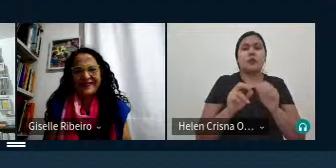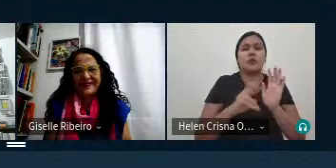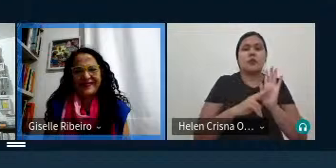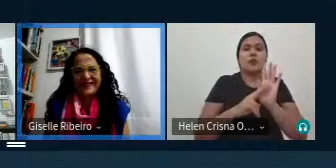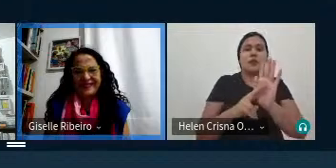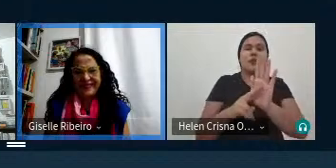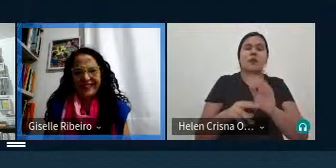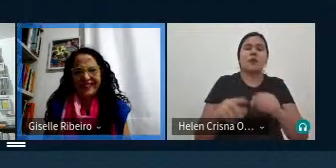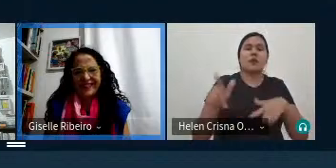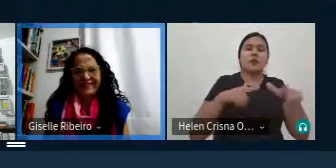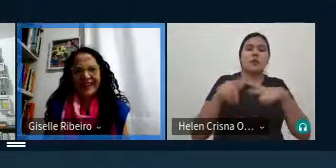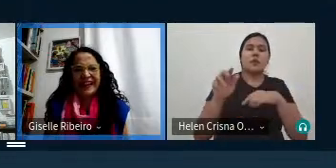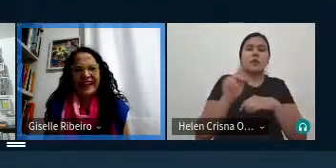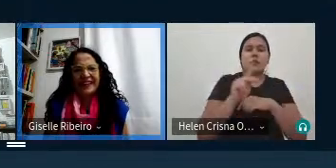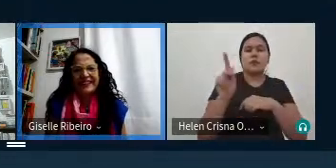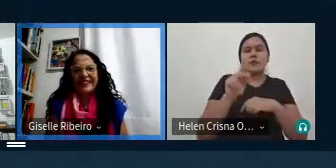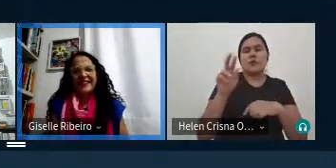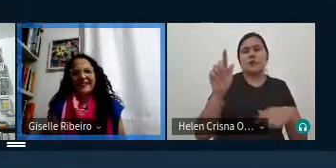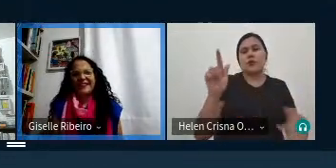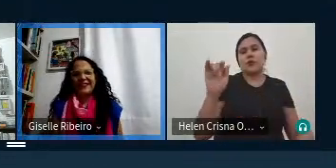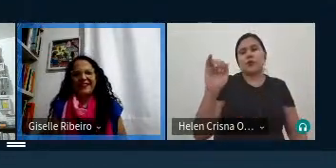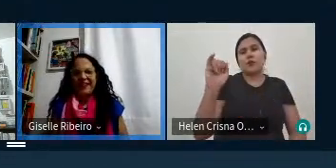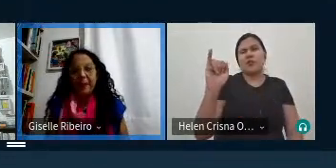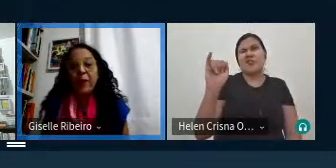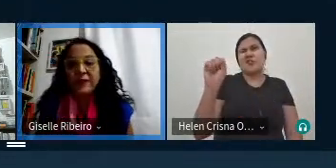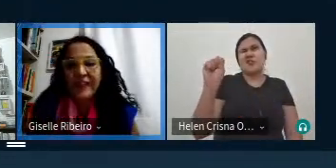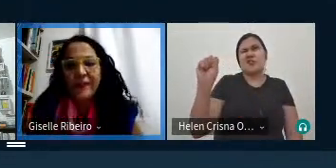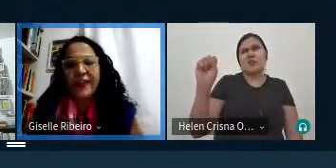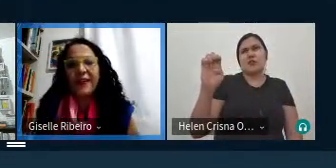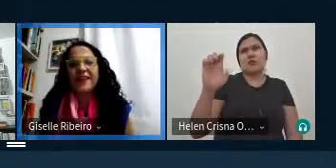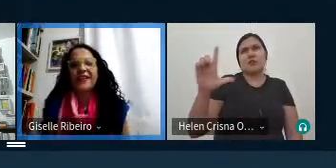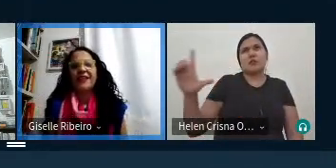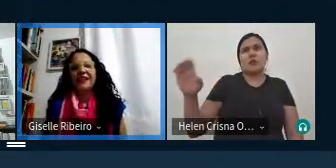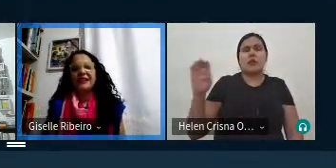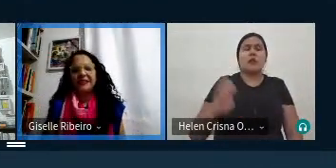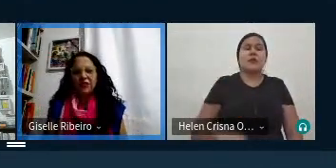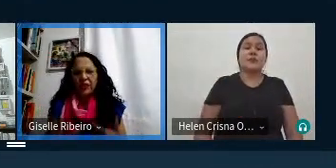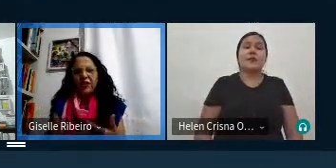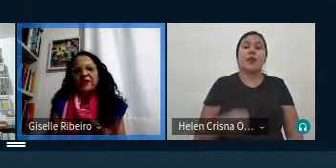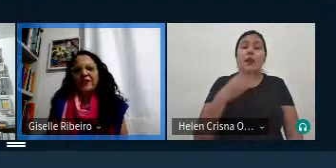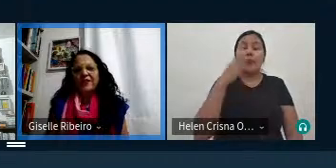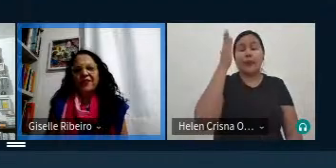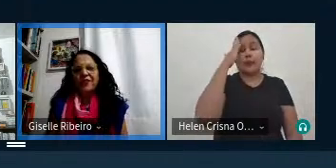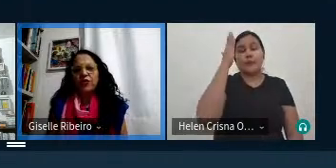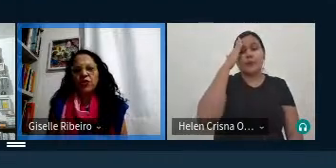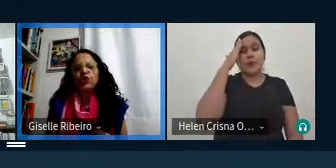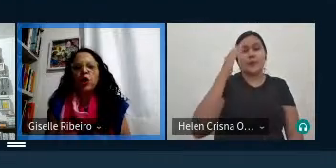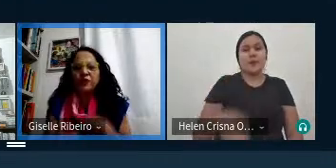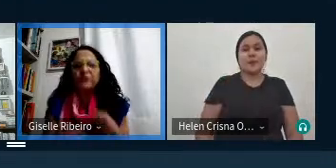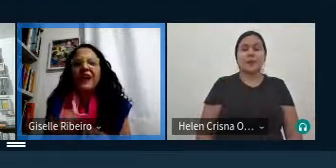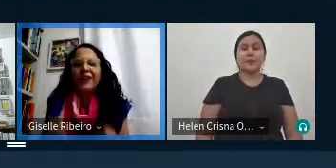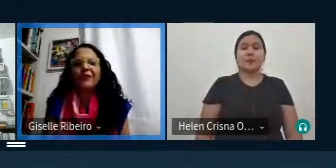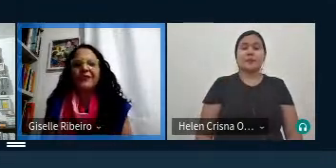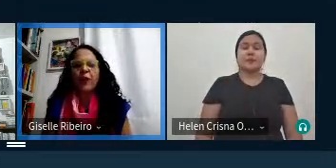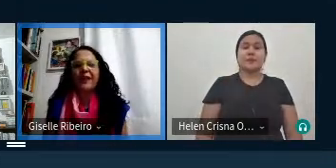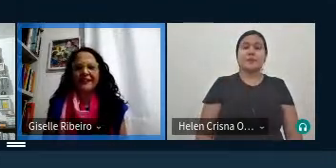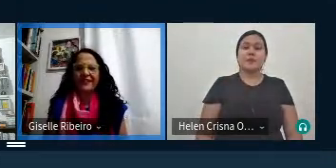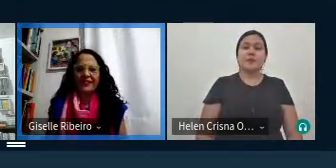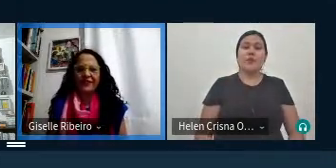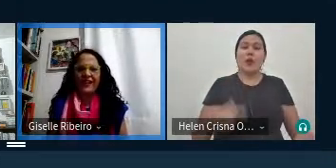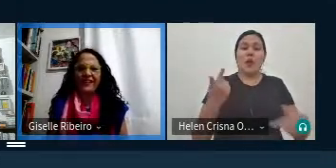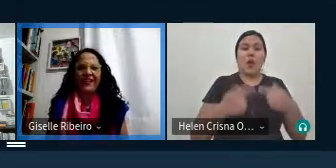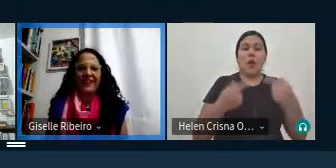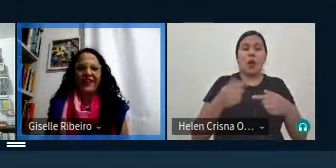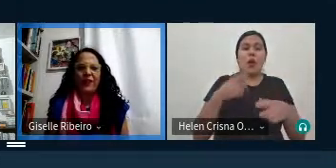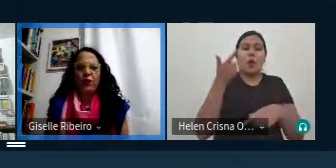Gisele Obrigada gente é bom saber né que nosso diálogo está